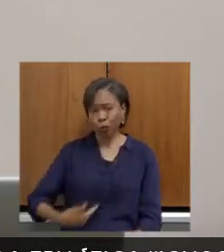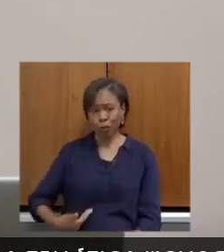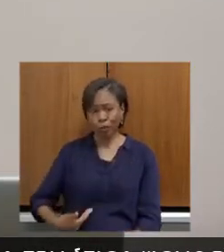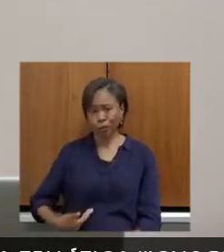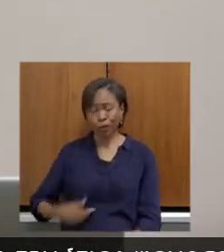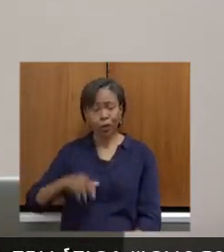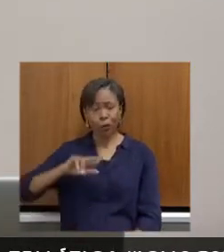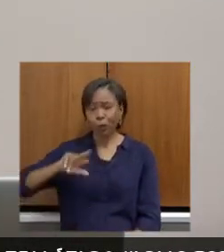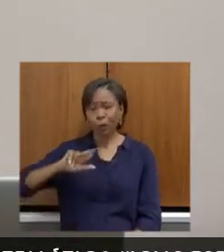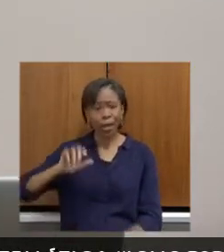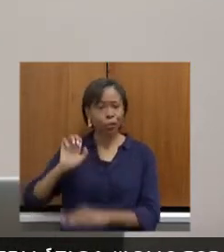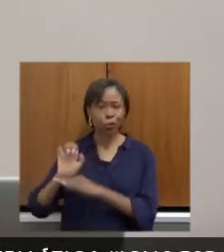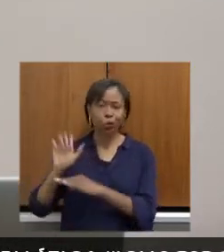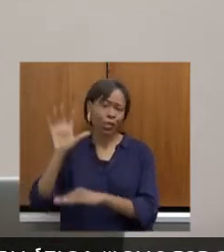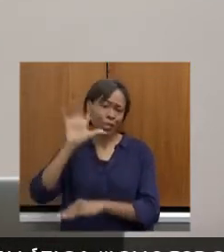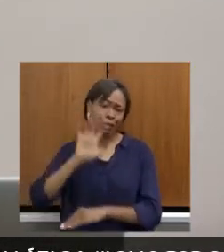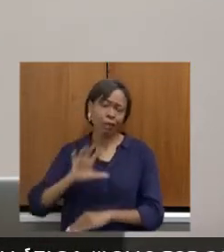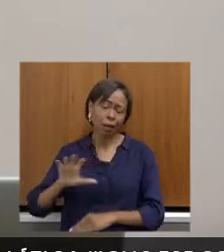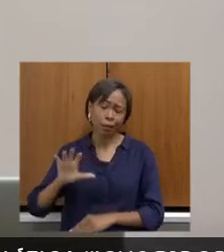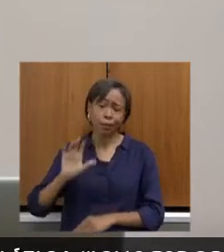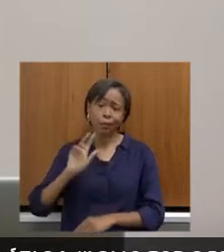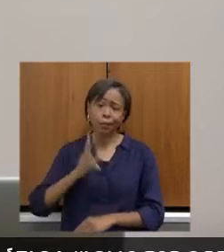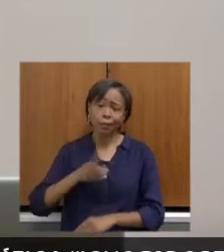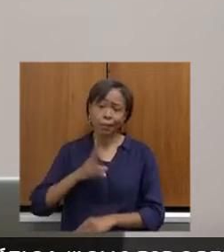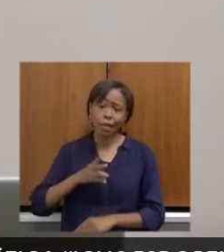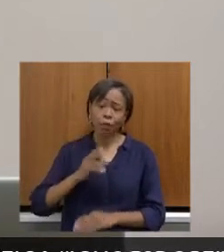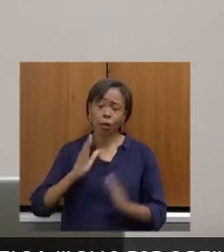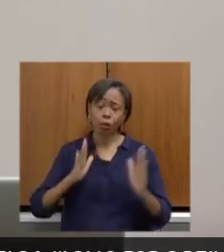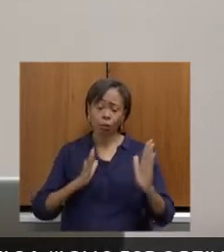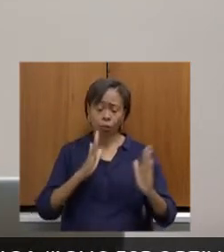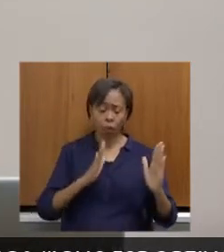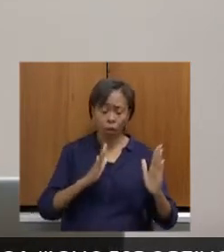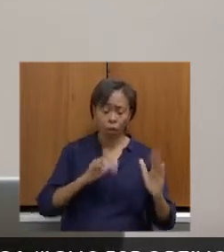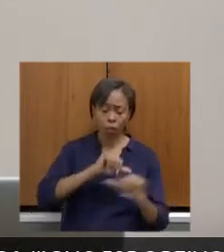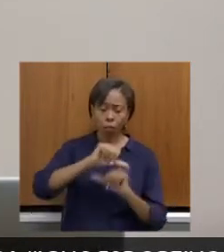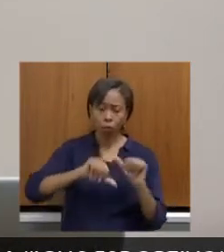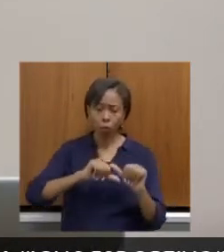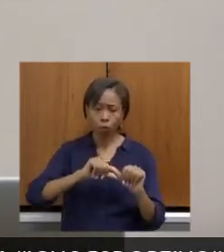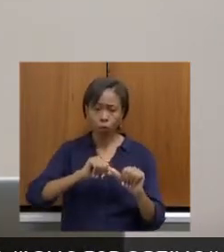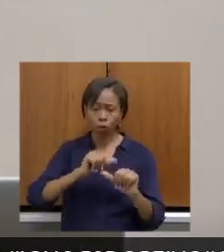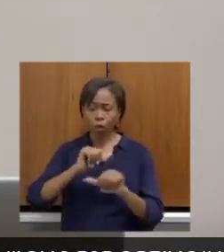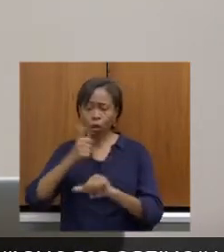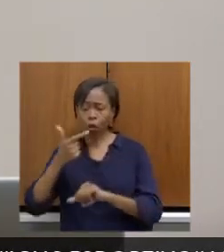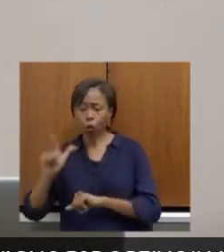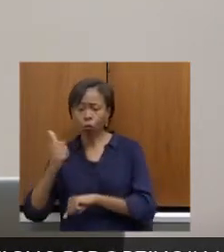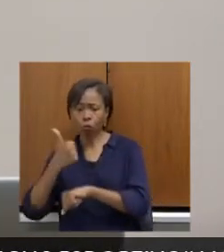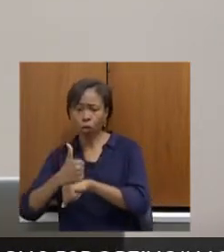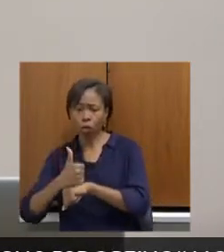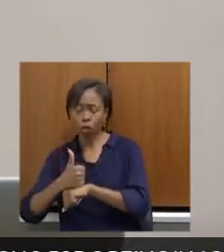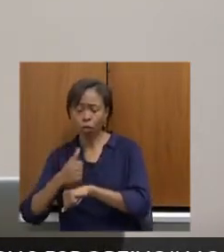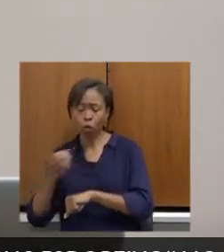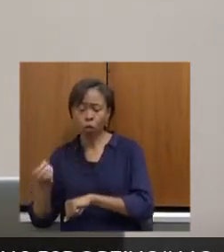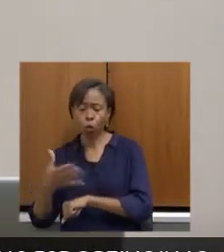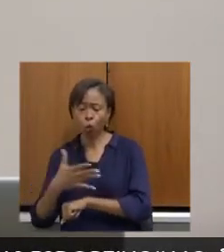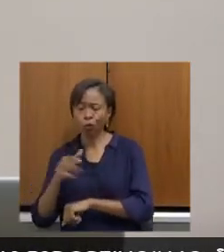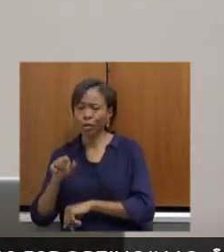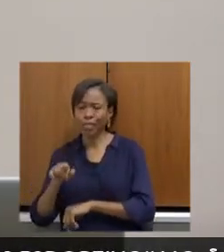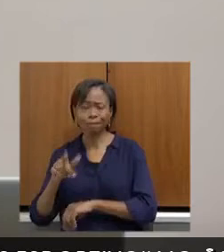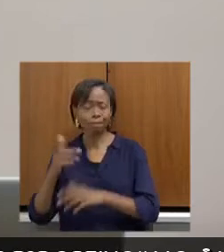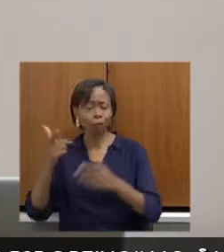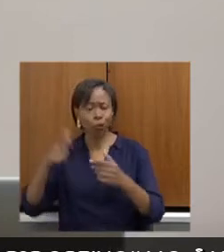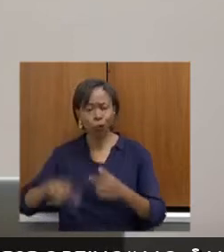município é muito grande, aquelas pessoas que começam a entender vão embora e se voltam praticamente a estaca zero.